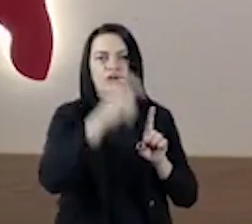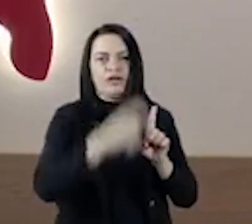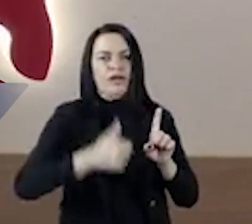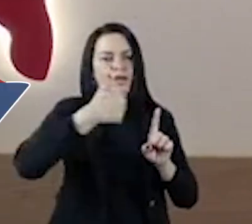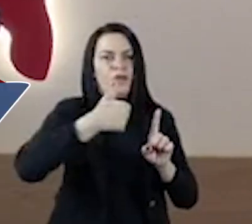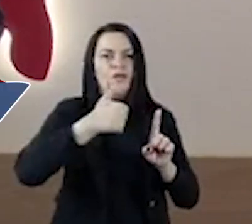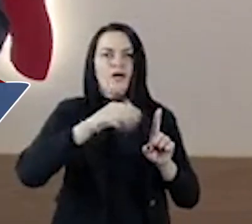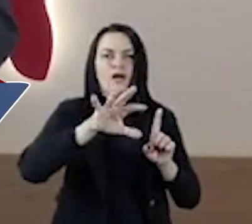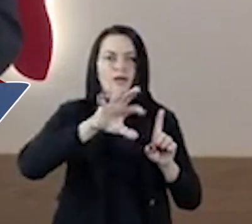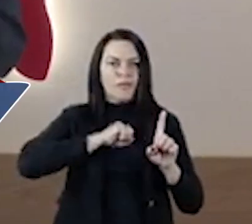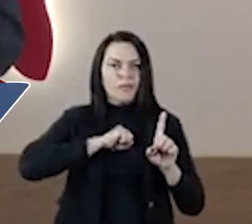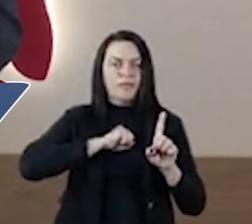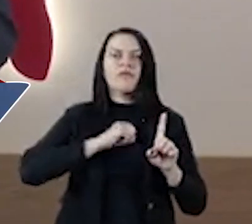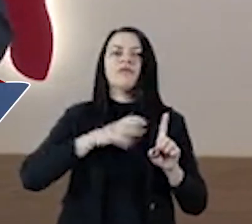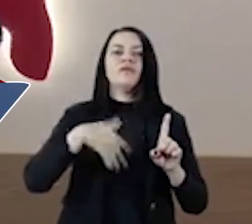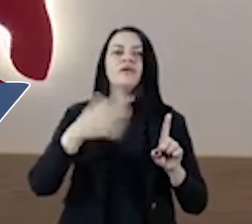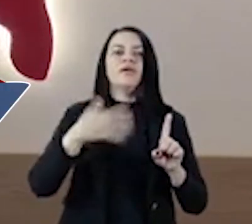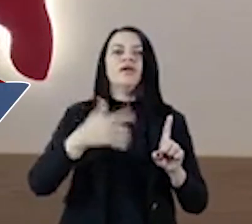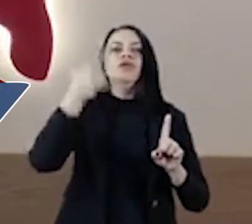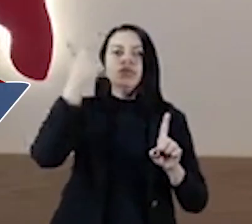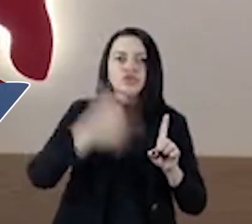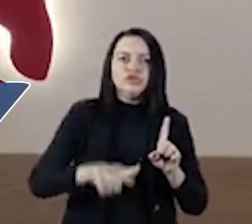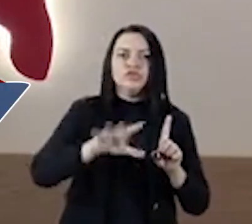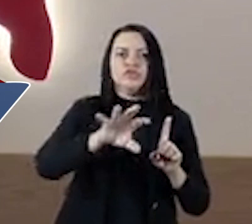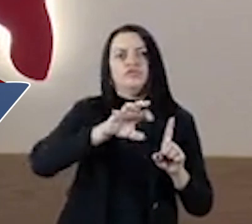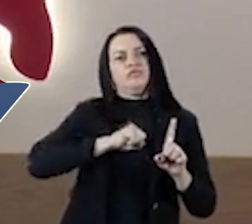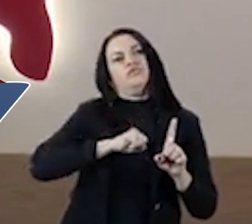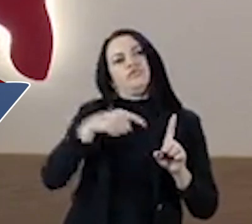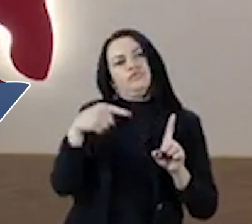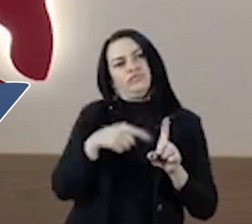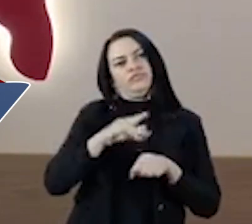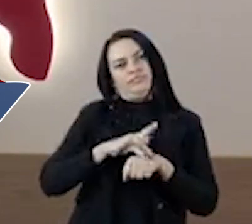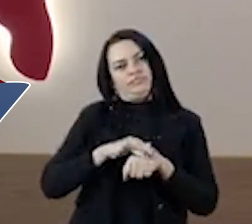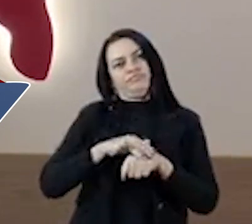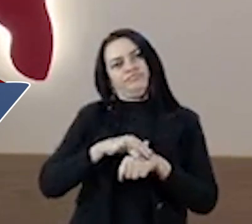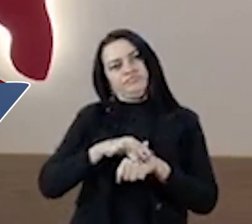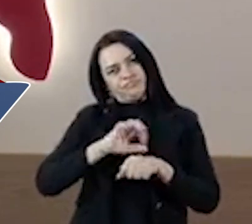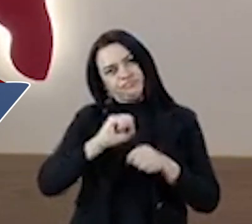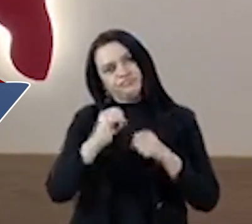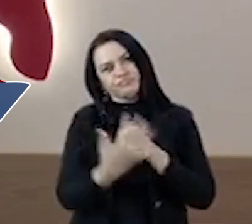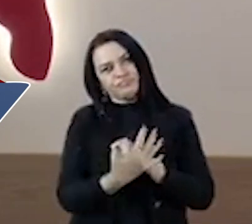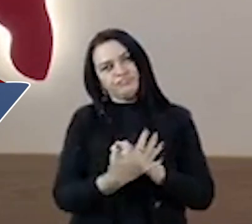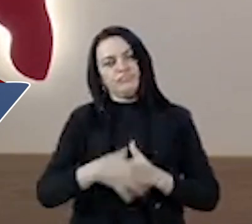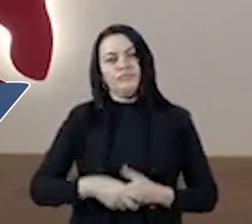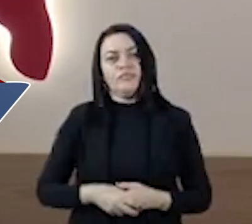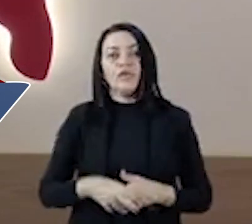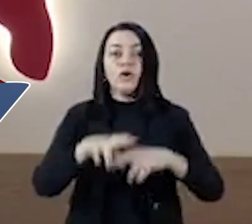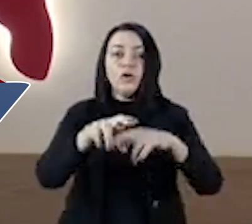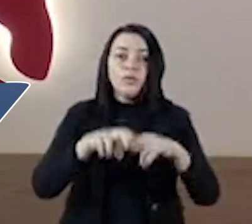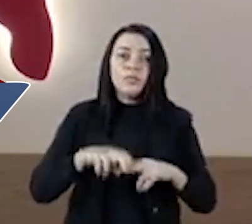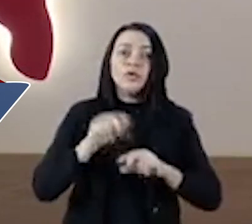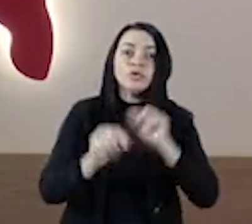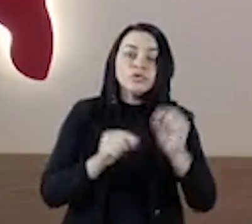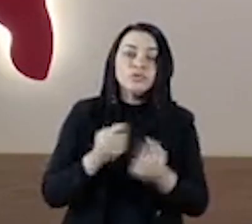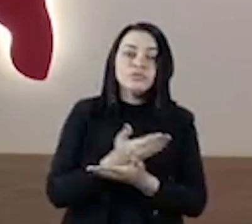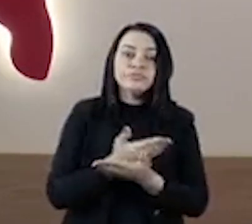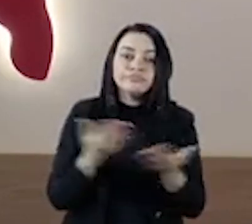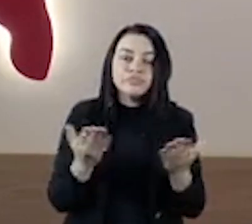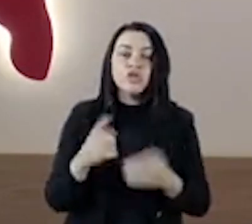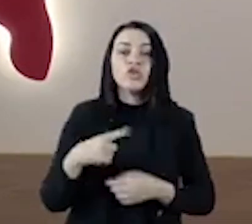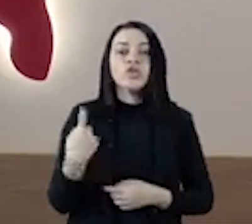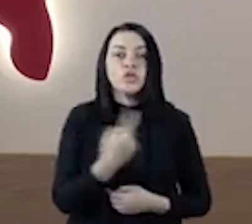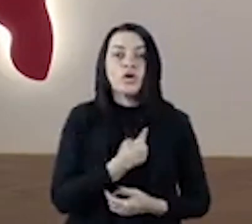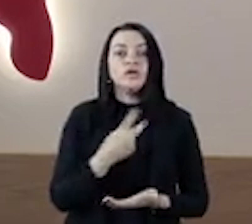confirmados que põem por terra essa hipótese Por tudo isso, senhoras e senhores, nós estamos